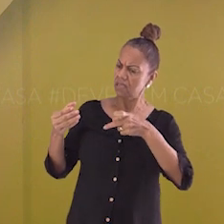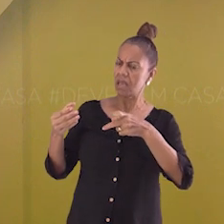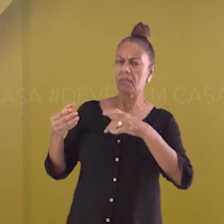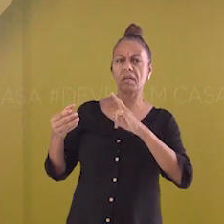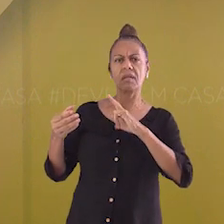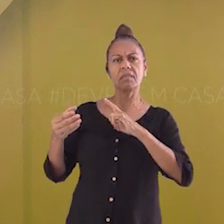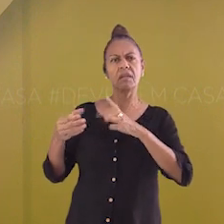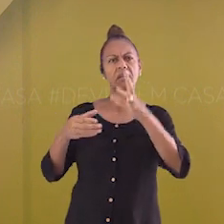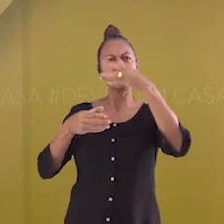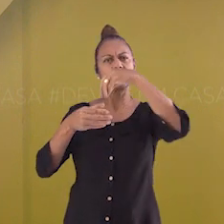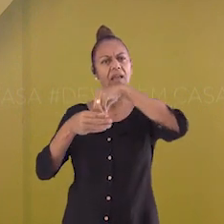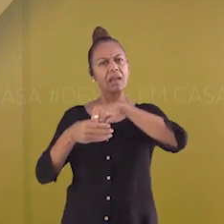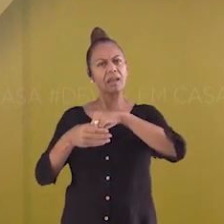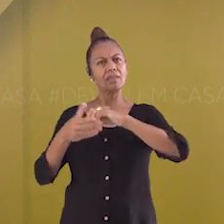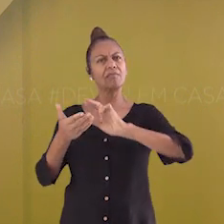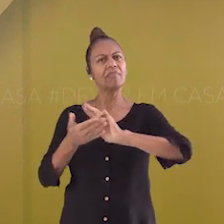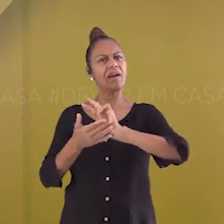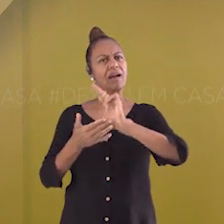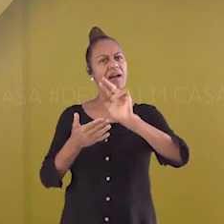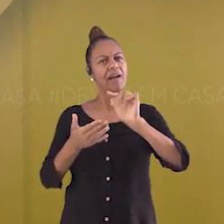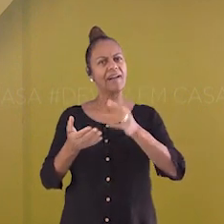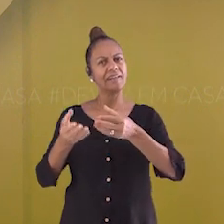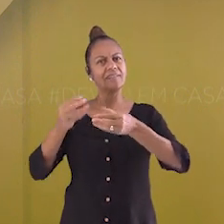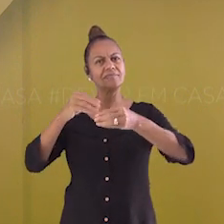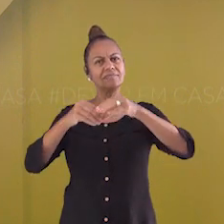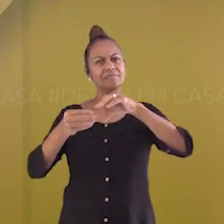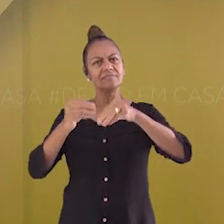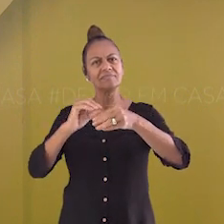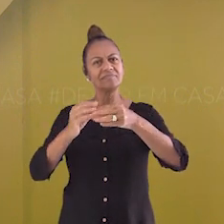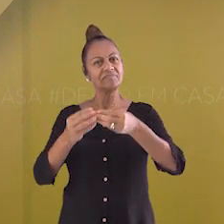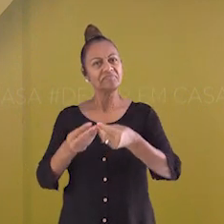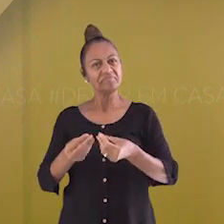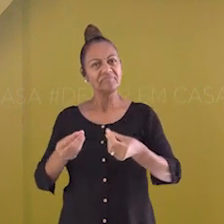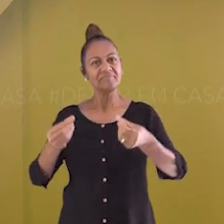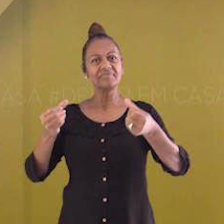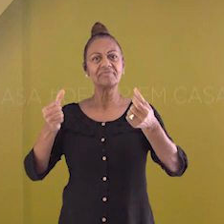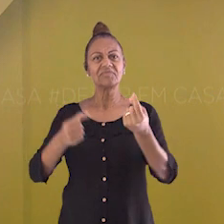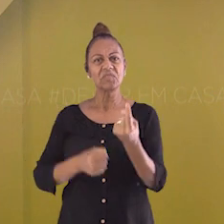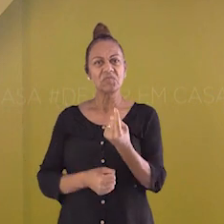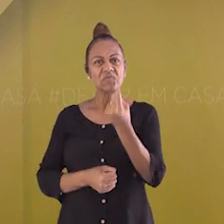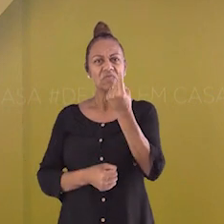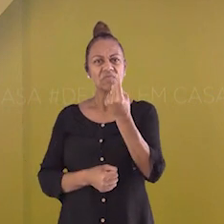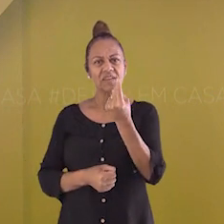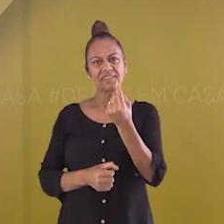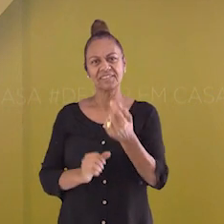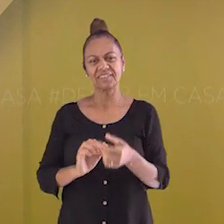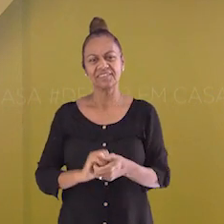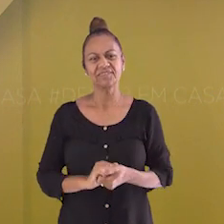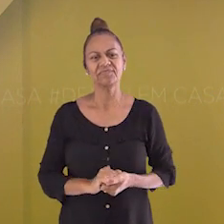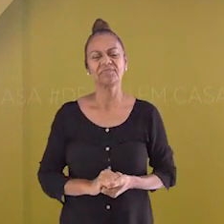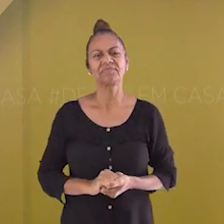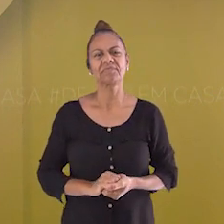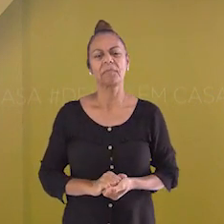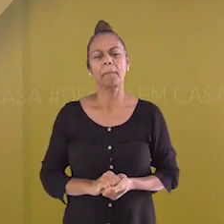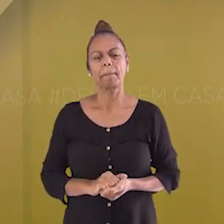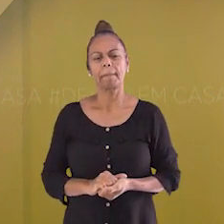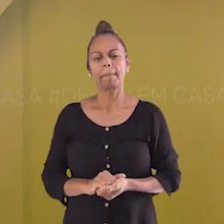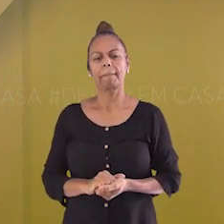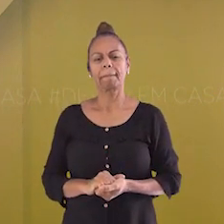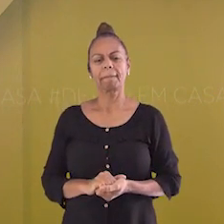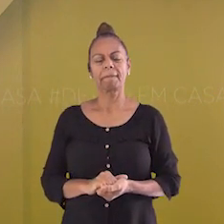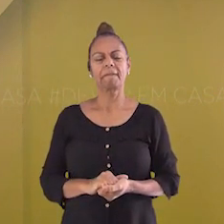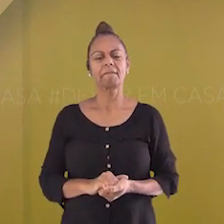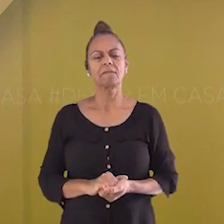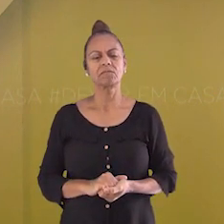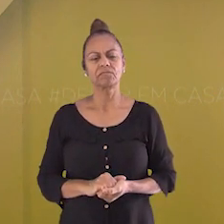existem várias substâncias dissolvidas nessa água, formando uma solução ou uma